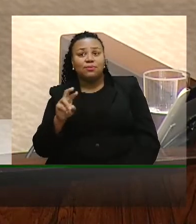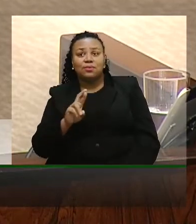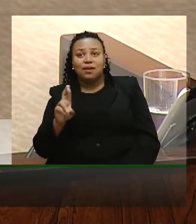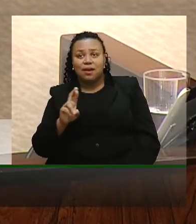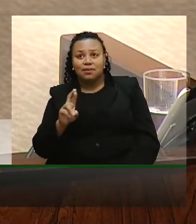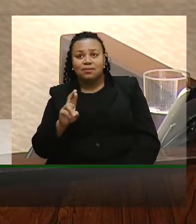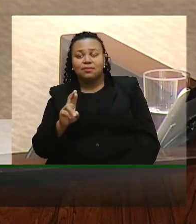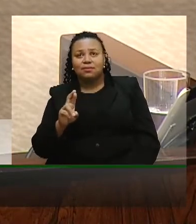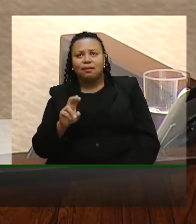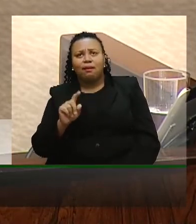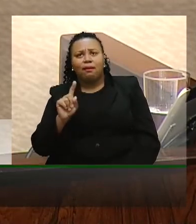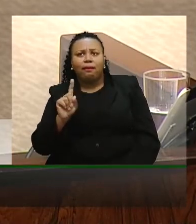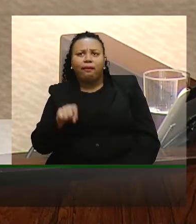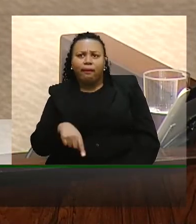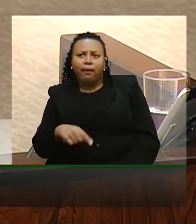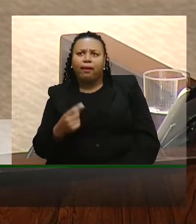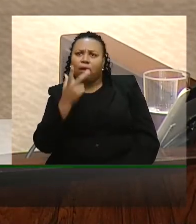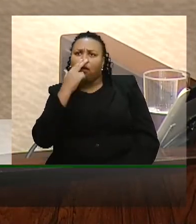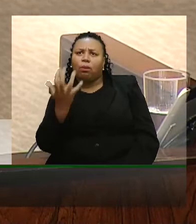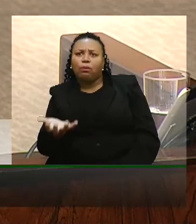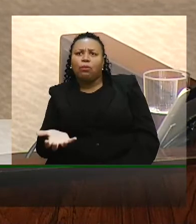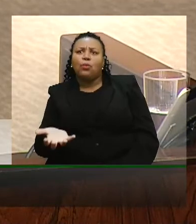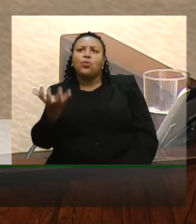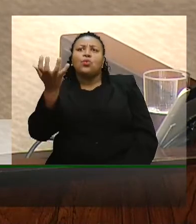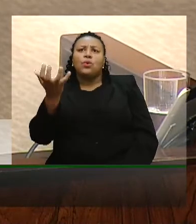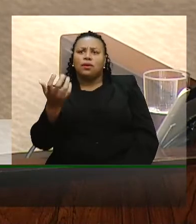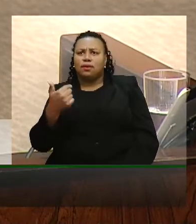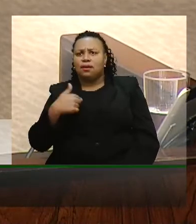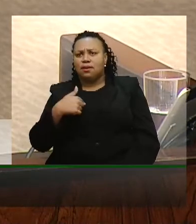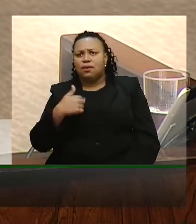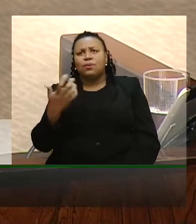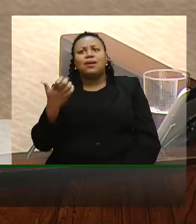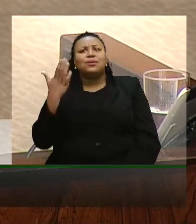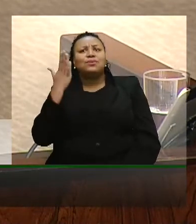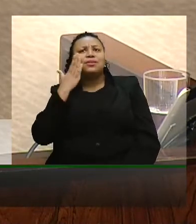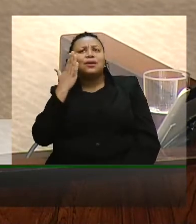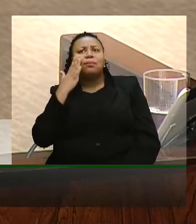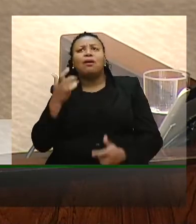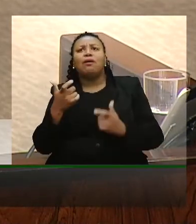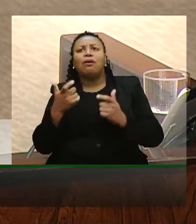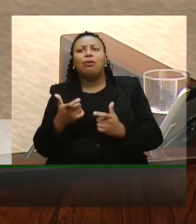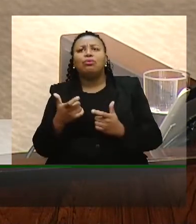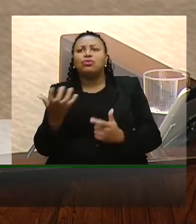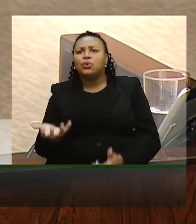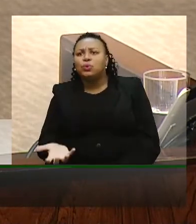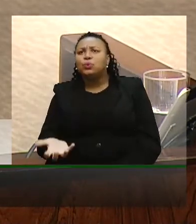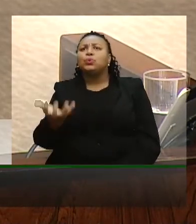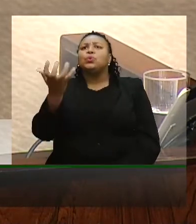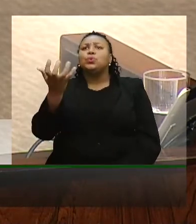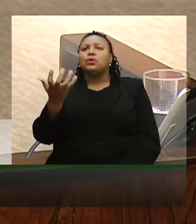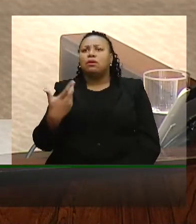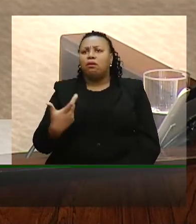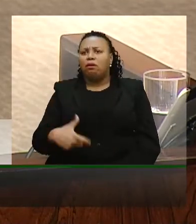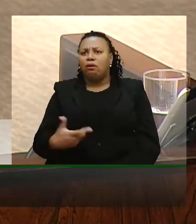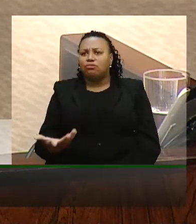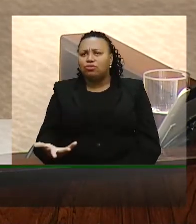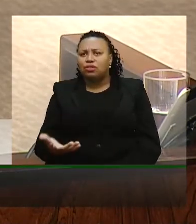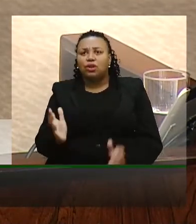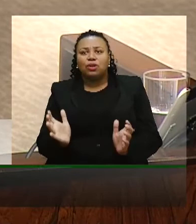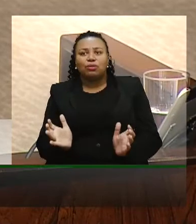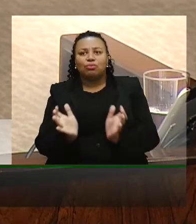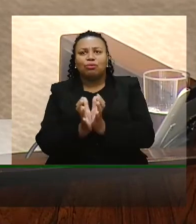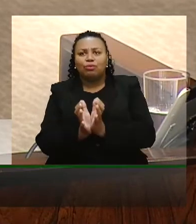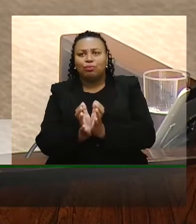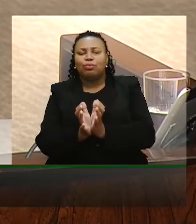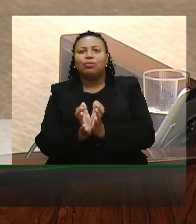seja prestigiá-la eu não eu quero saber aonde que está o prestígio da classe